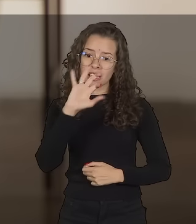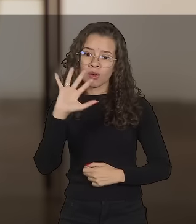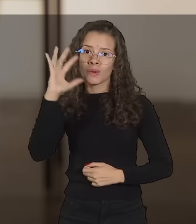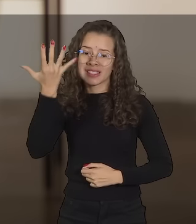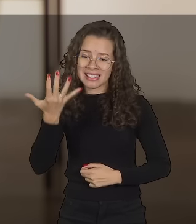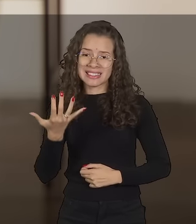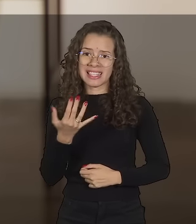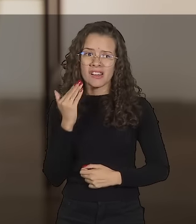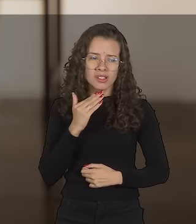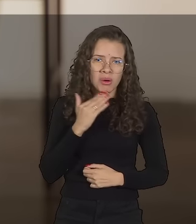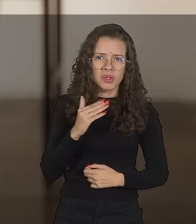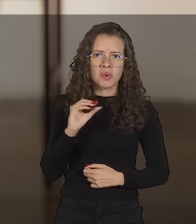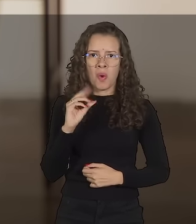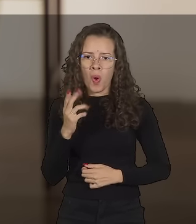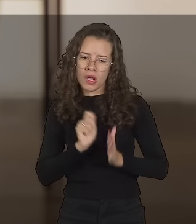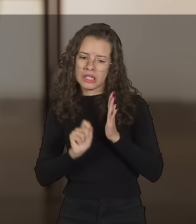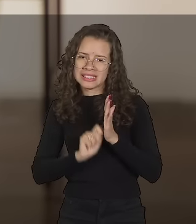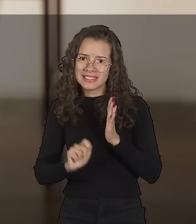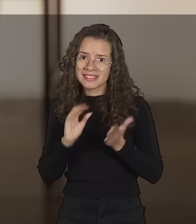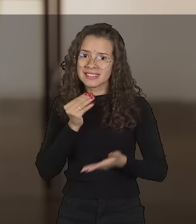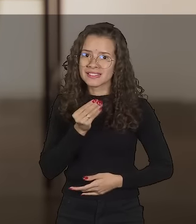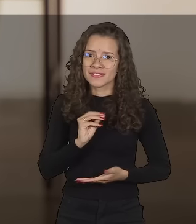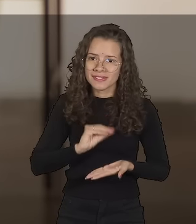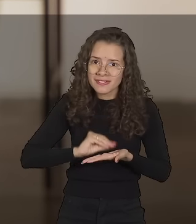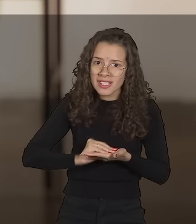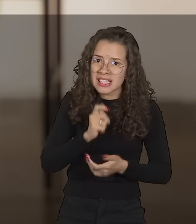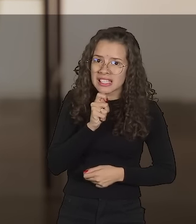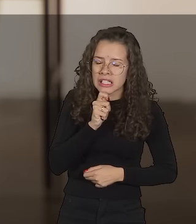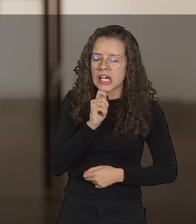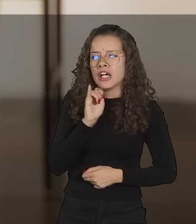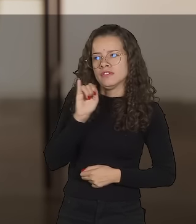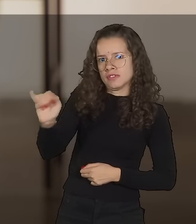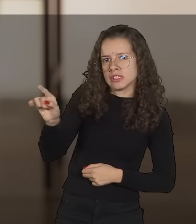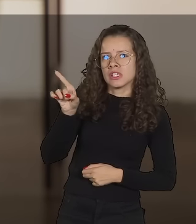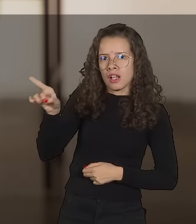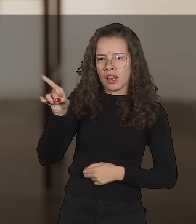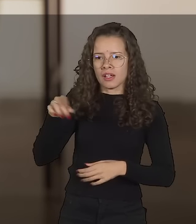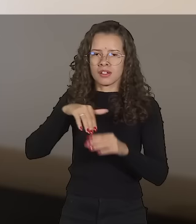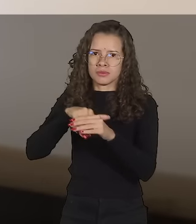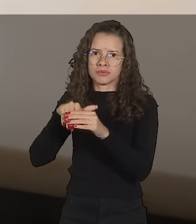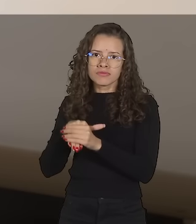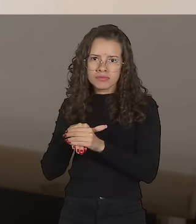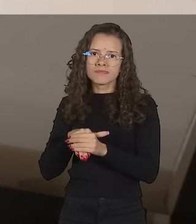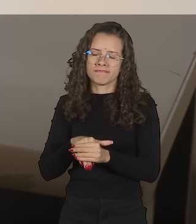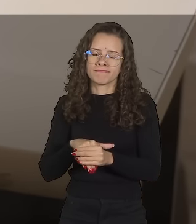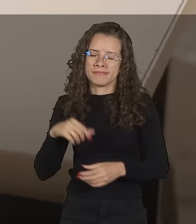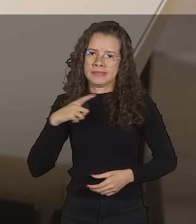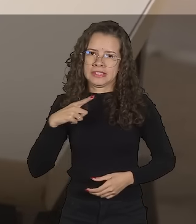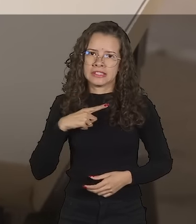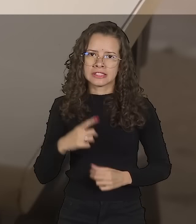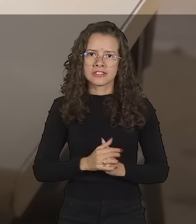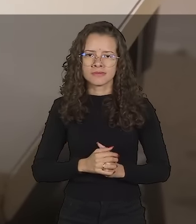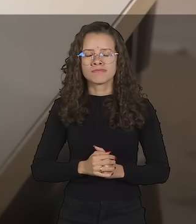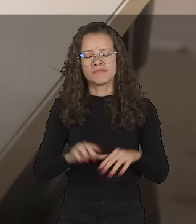Se houver algum lacre mal colado ou sem assinatura, avise ao cartório eleitoral. Coloque o terminal do